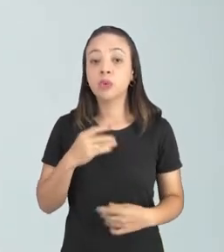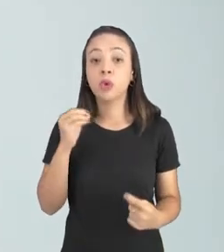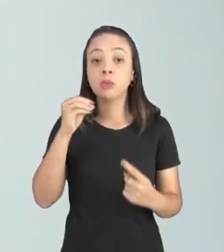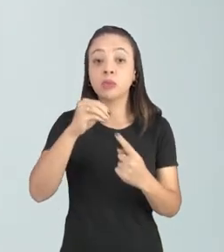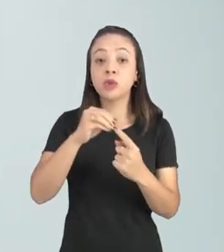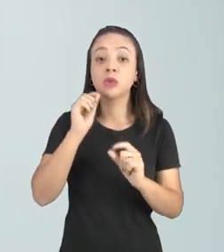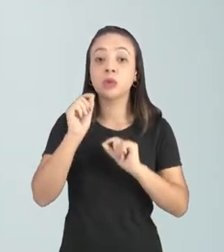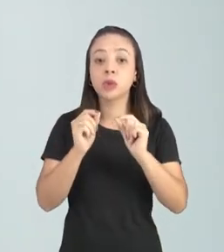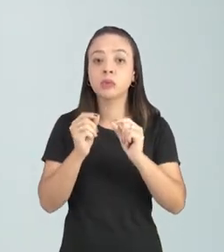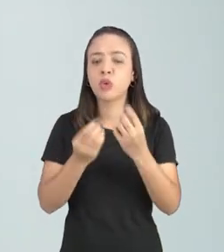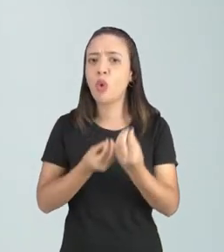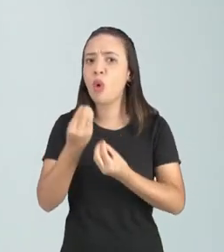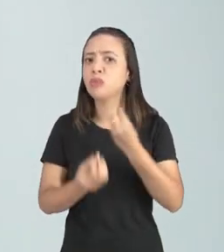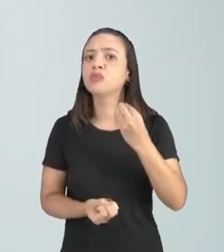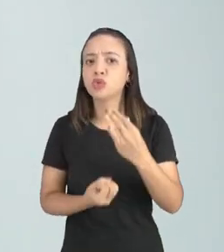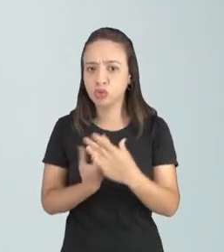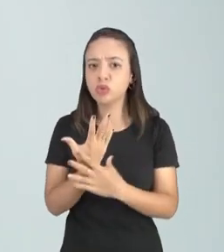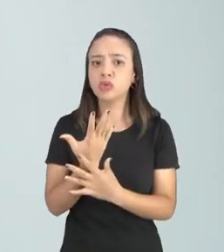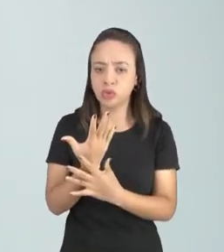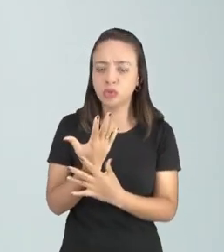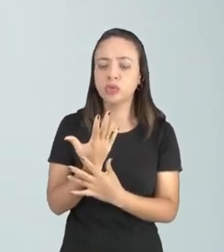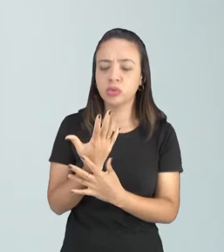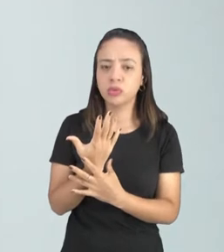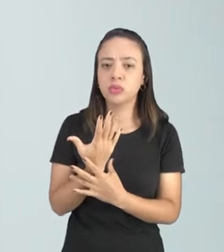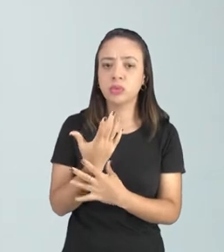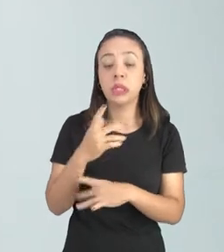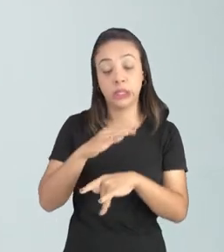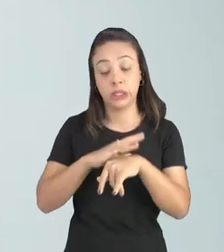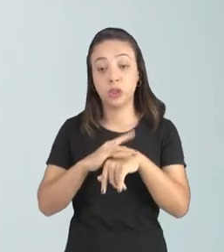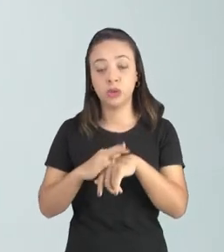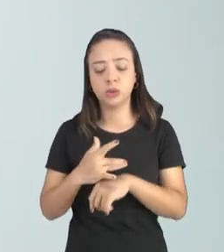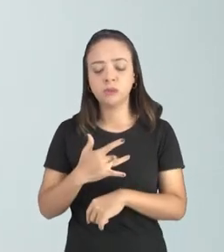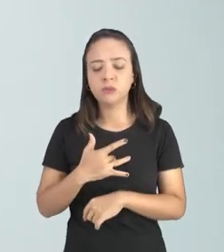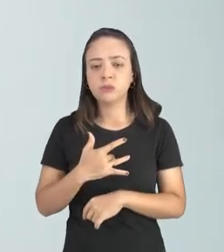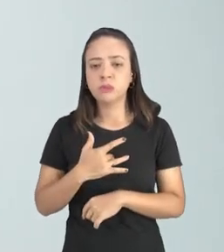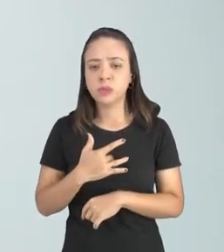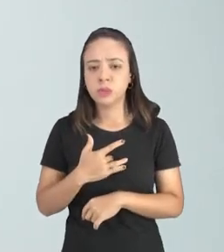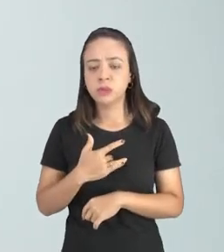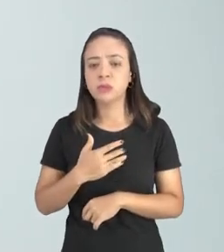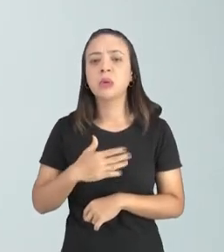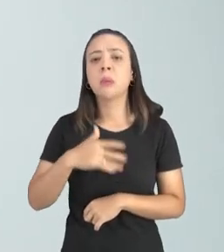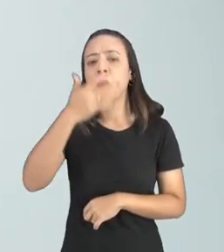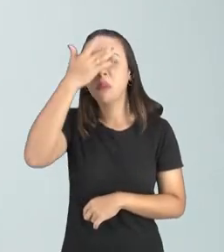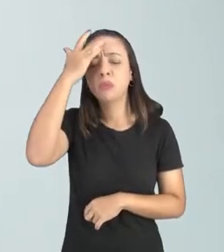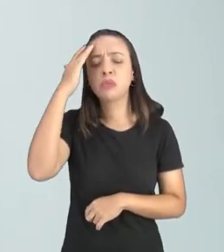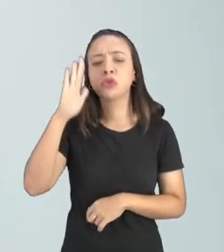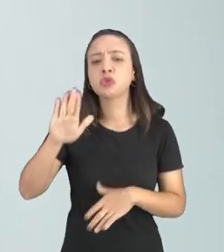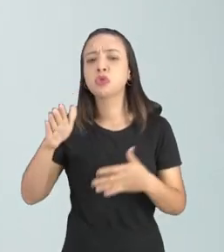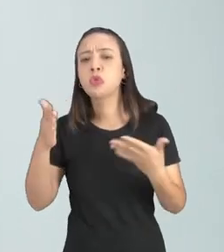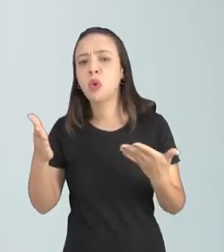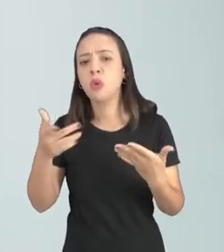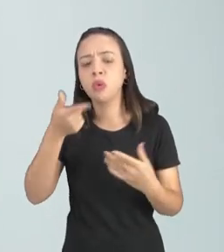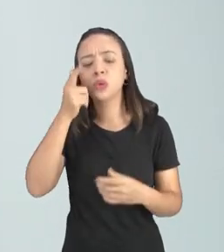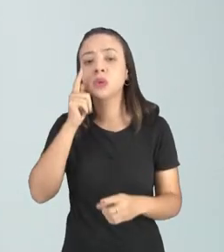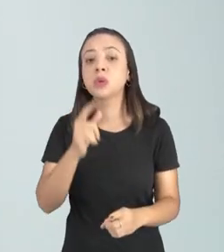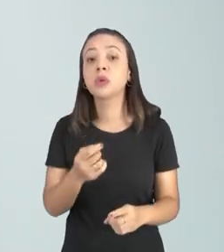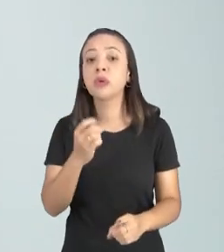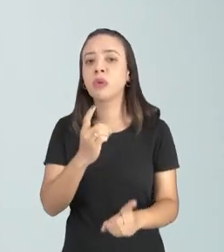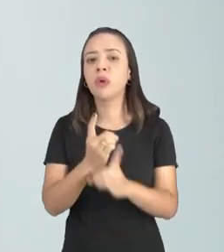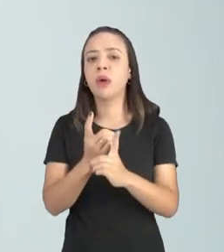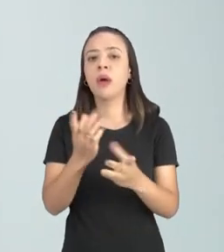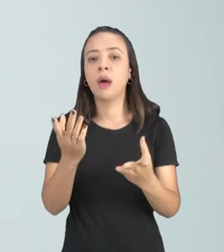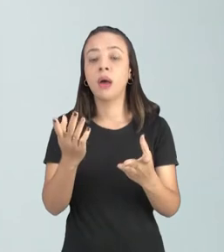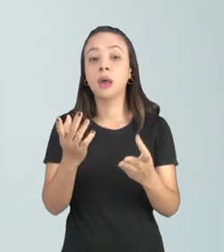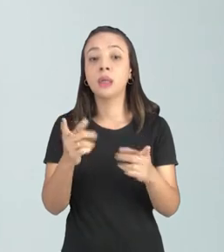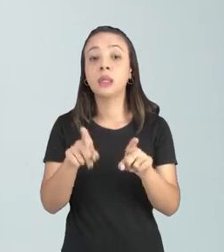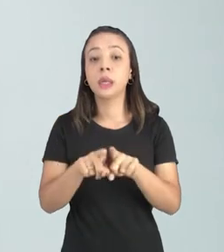o agente patogênico dessa doença né quem descobriu né esse agente os sintomas